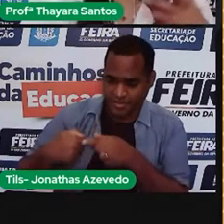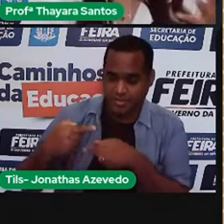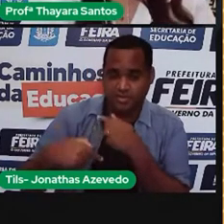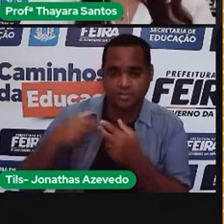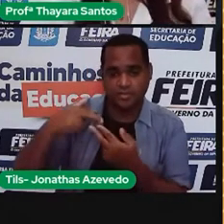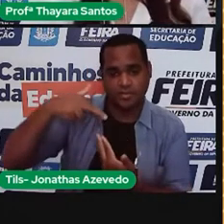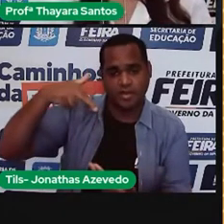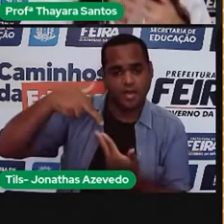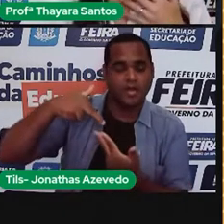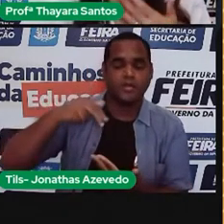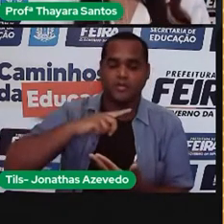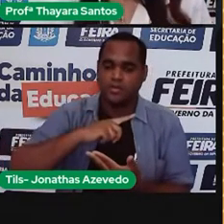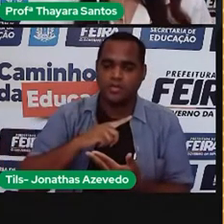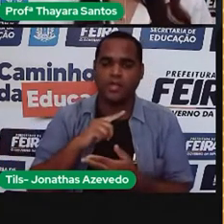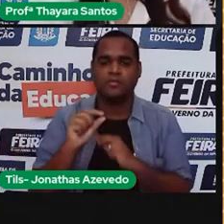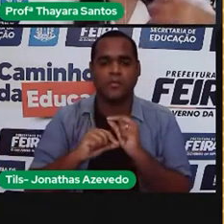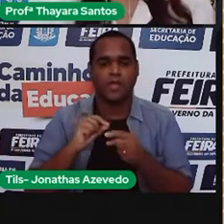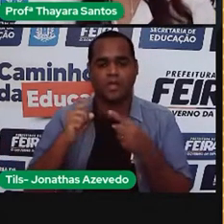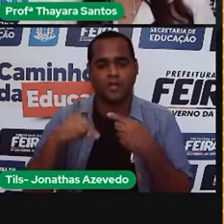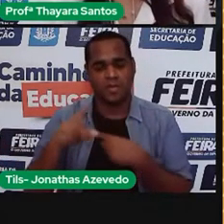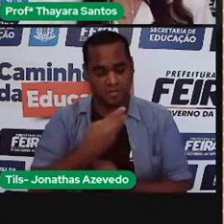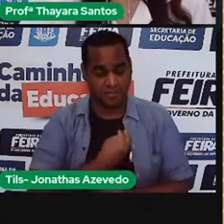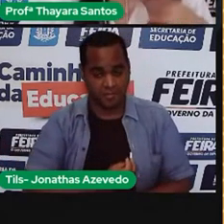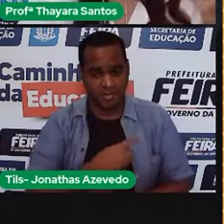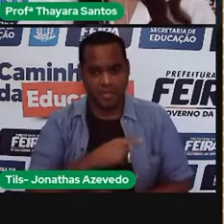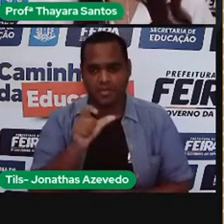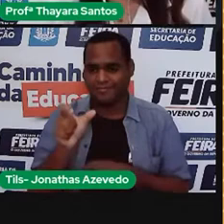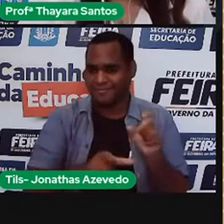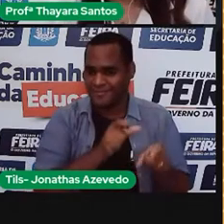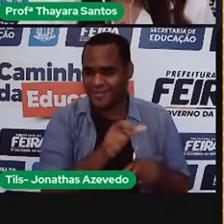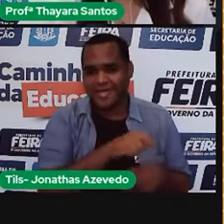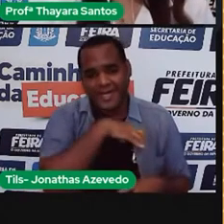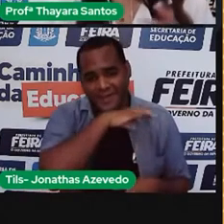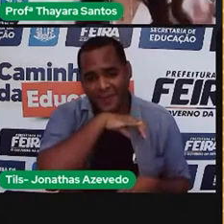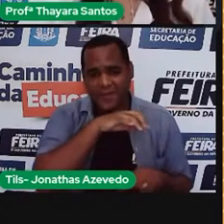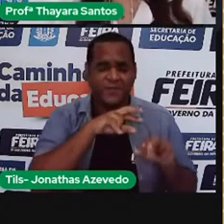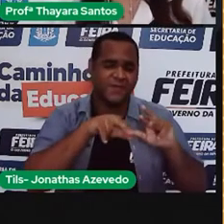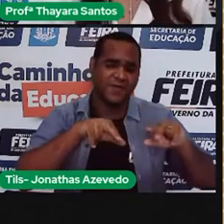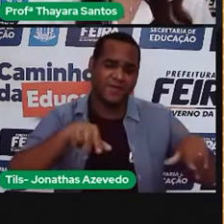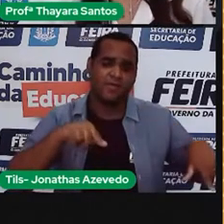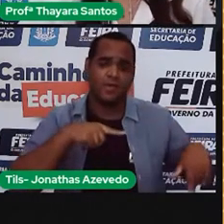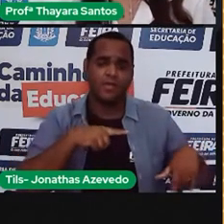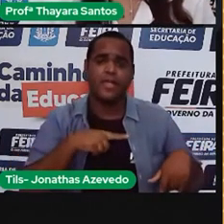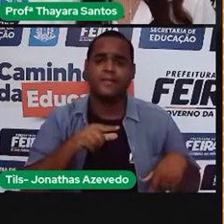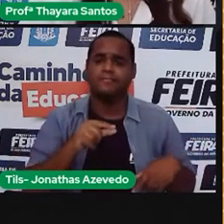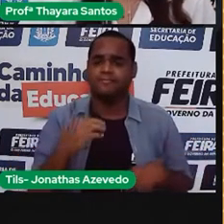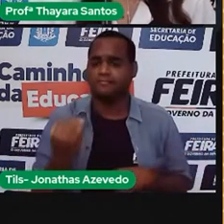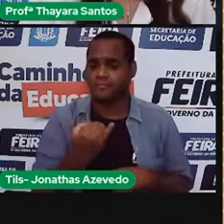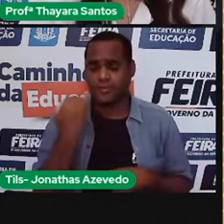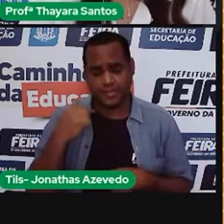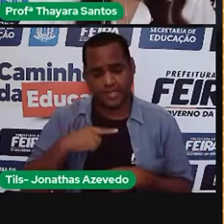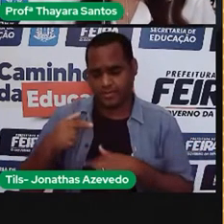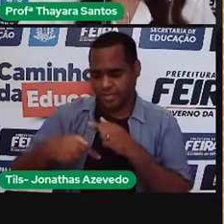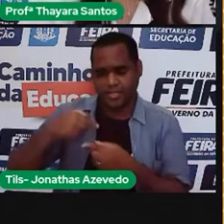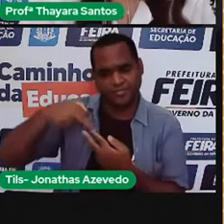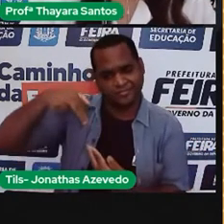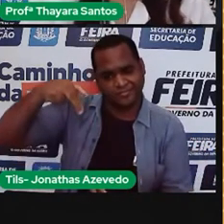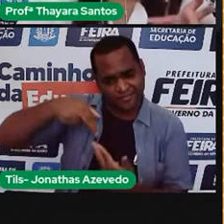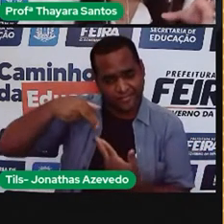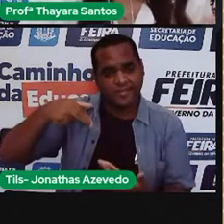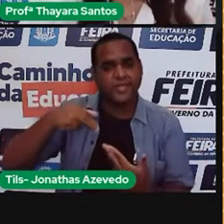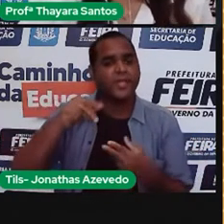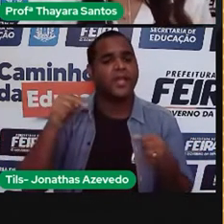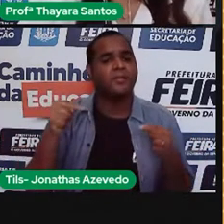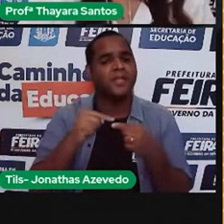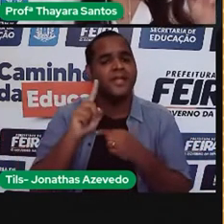Tudo que a gente vai ter, nós seres humanos, os outros animais, as plantas, todos eles têm material genético. E lá nesse material genético é